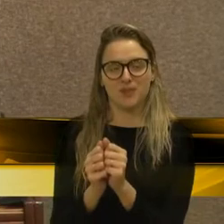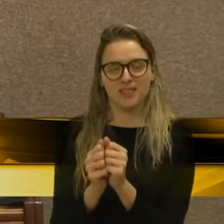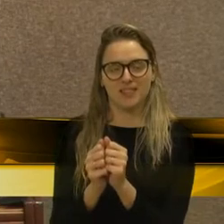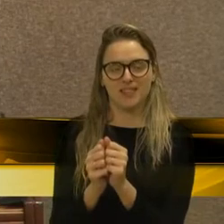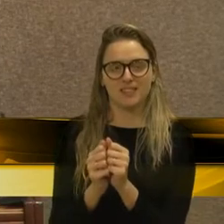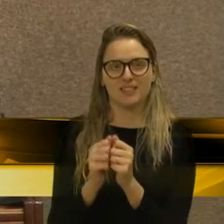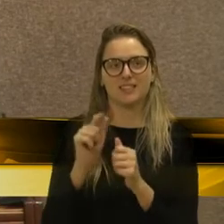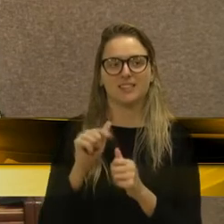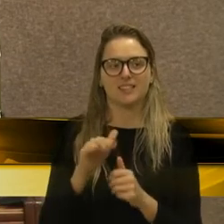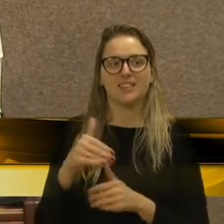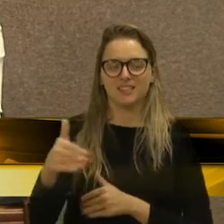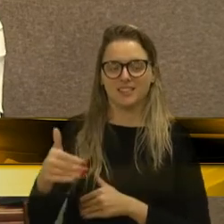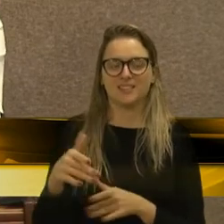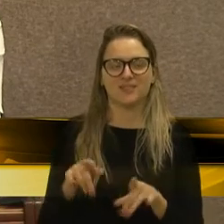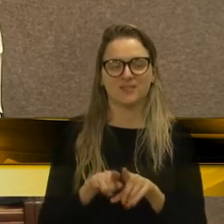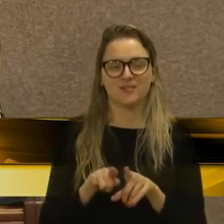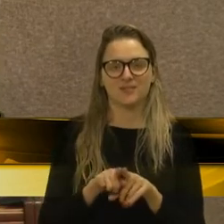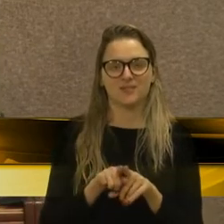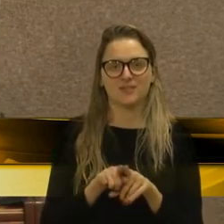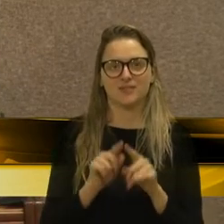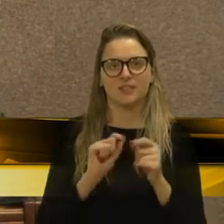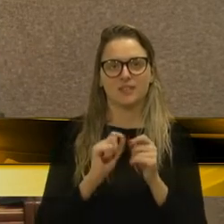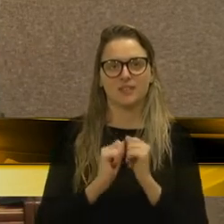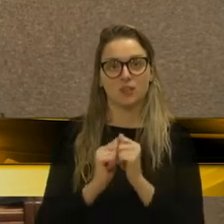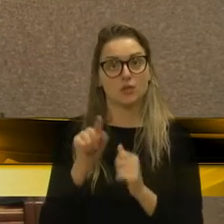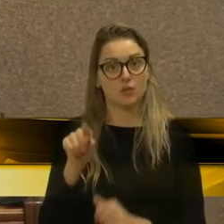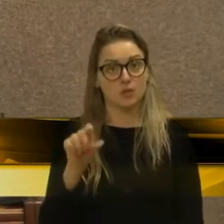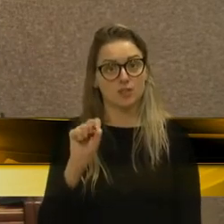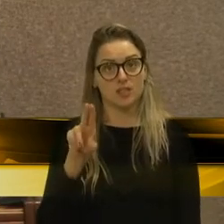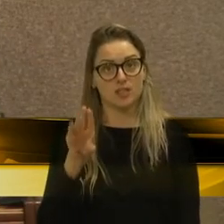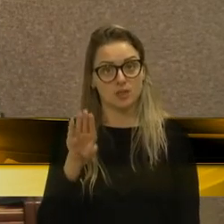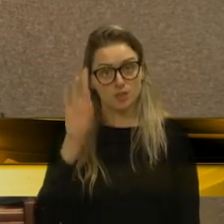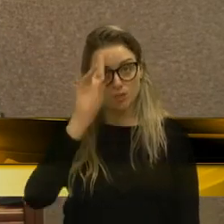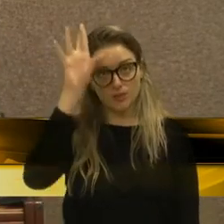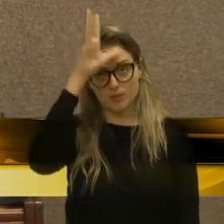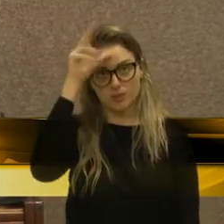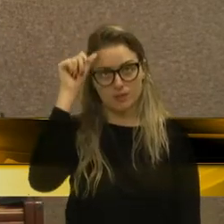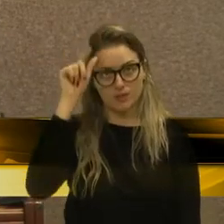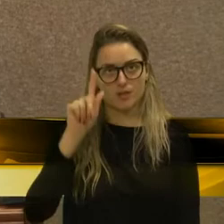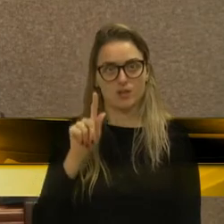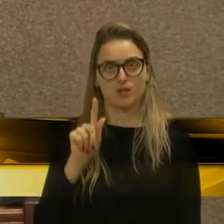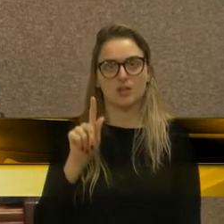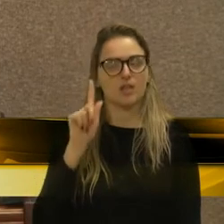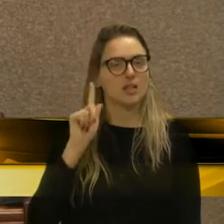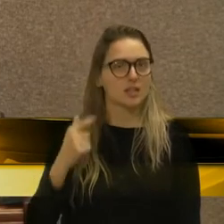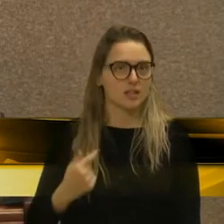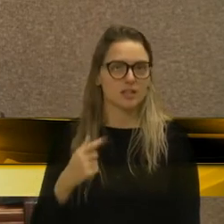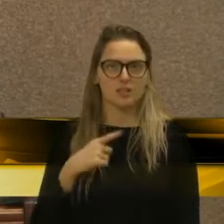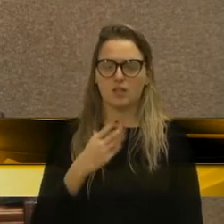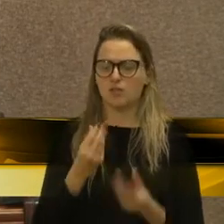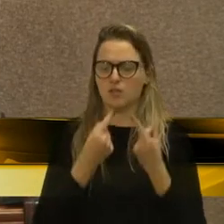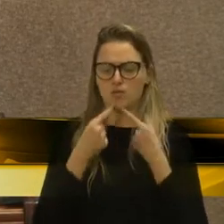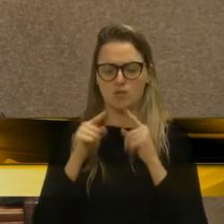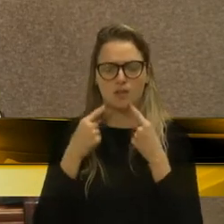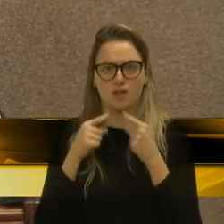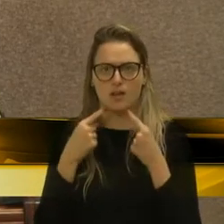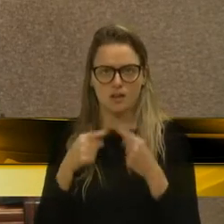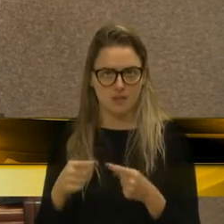quando a senhora era superfeita lá no desvio risco. Na época, nós tivemos várias reclamações. E